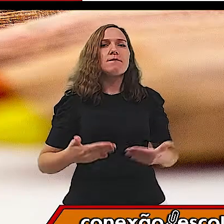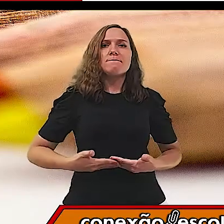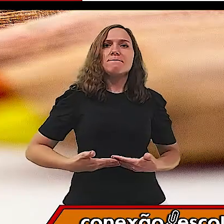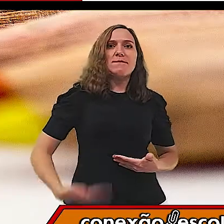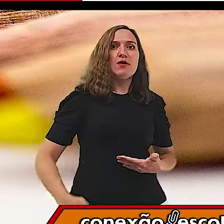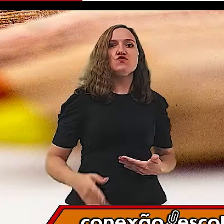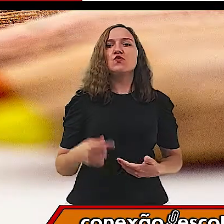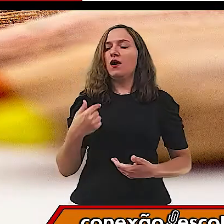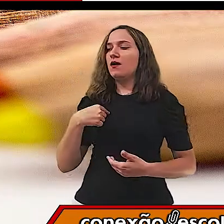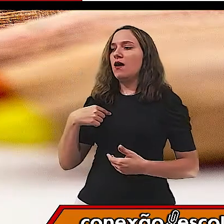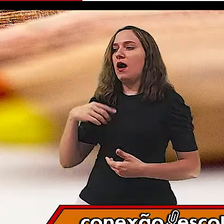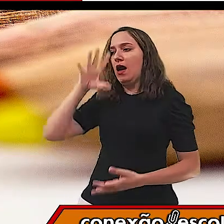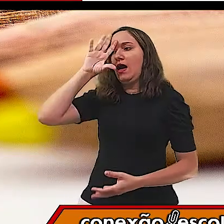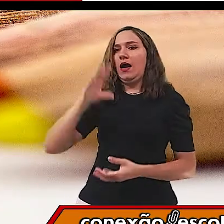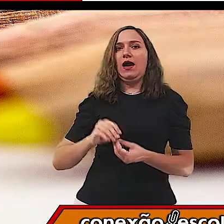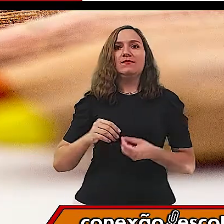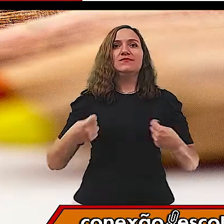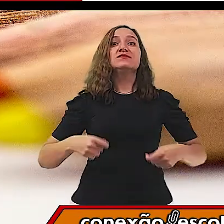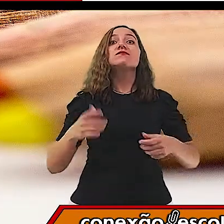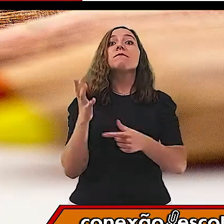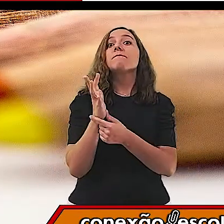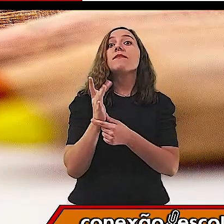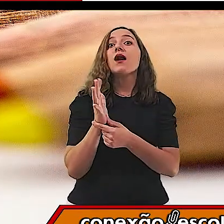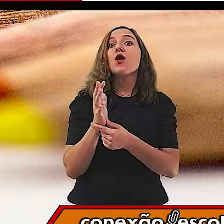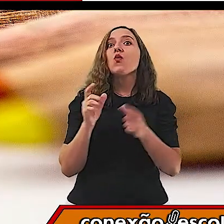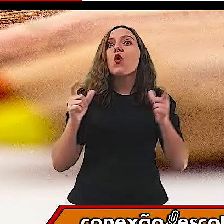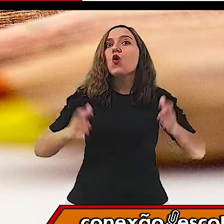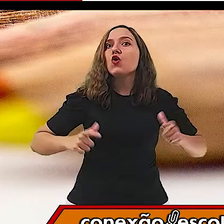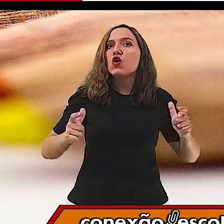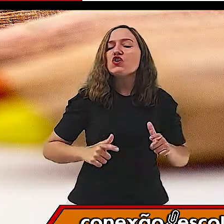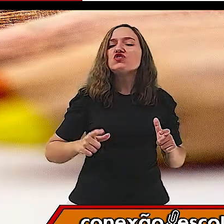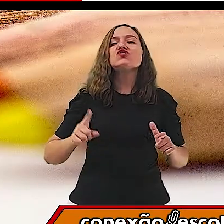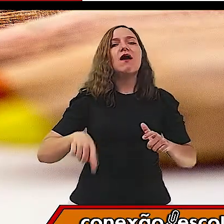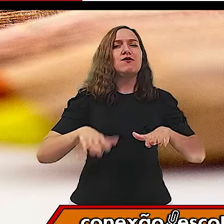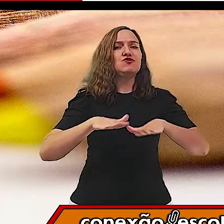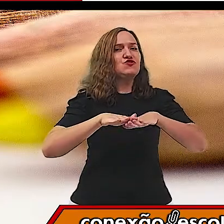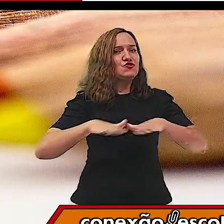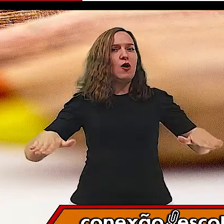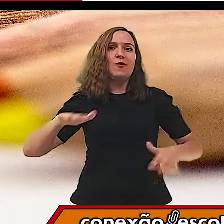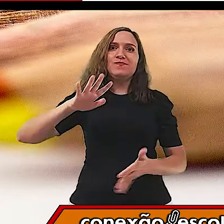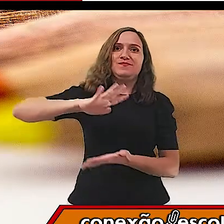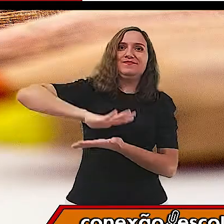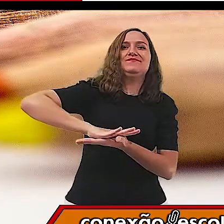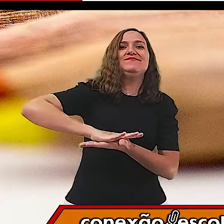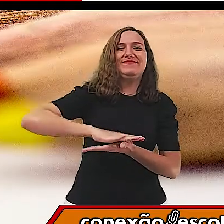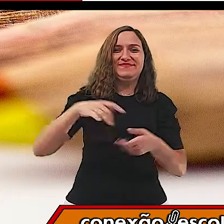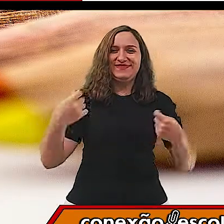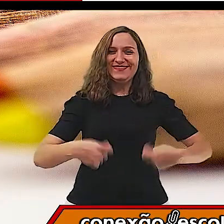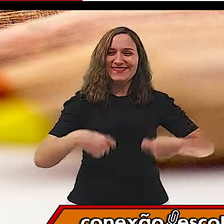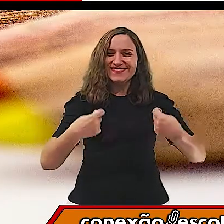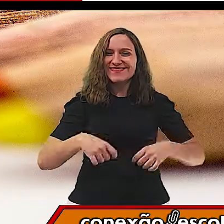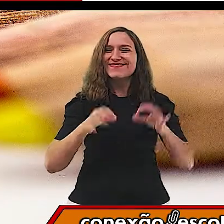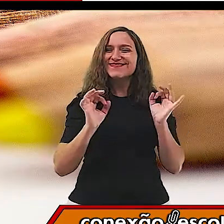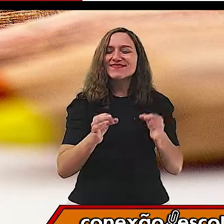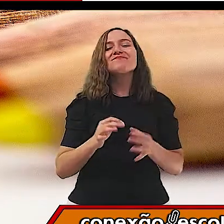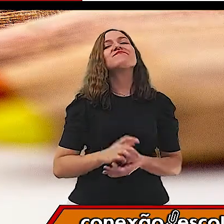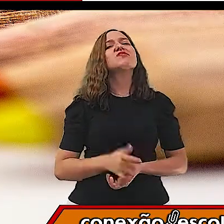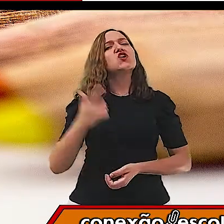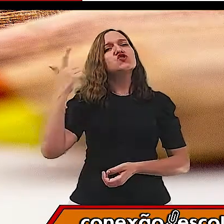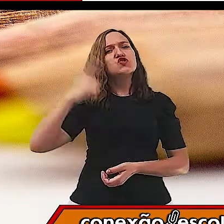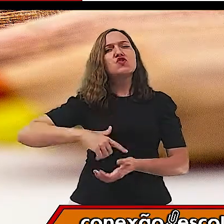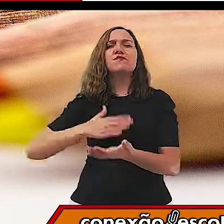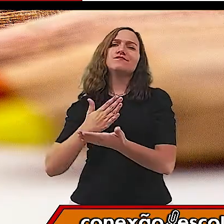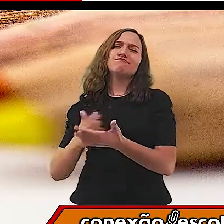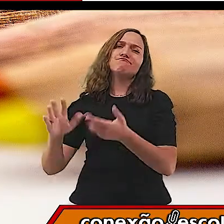baixo. Aí vocês colocam as mãos onde? Isso, muito bem, no chão. Coloca a música de novo